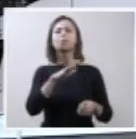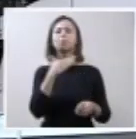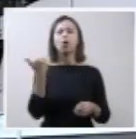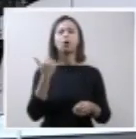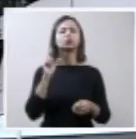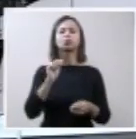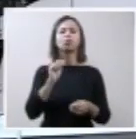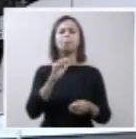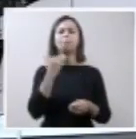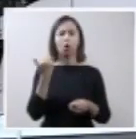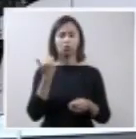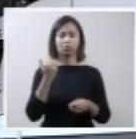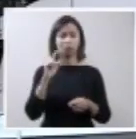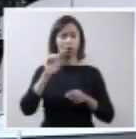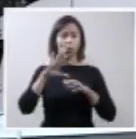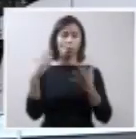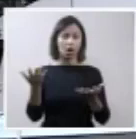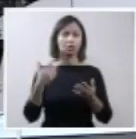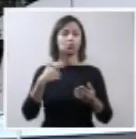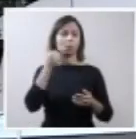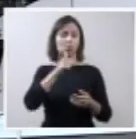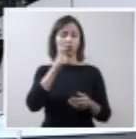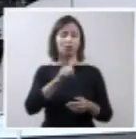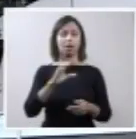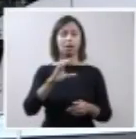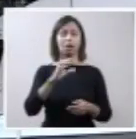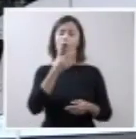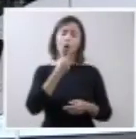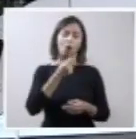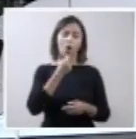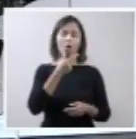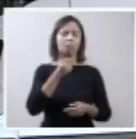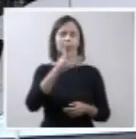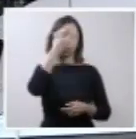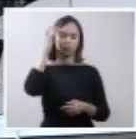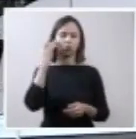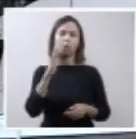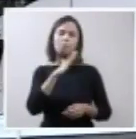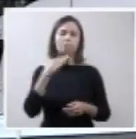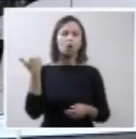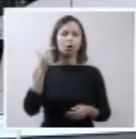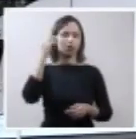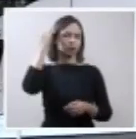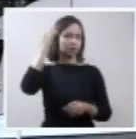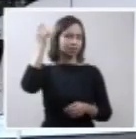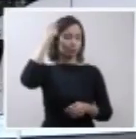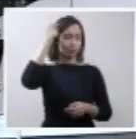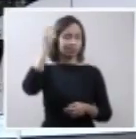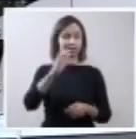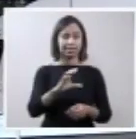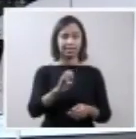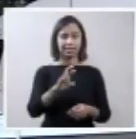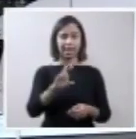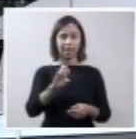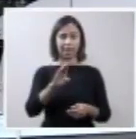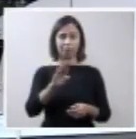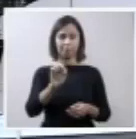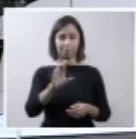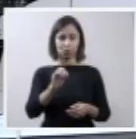cerebral. Ou seja, uma pessoa sem atividade cerebral é considerada morta. Esta condição